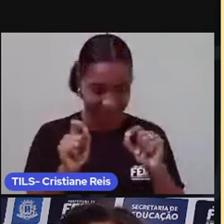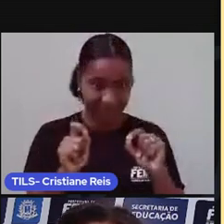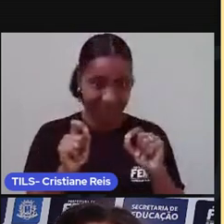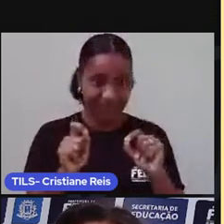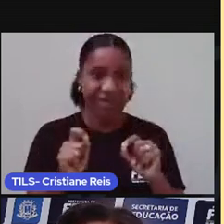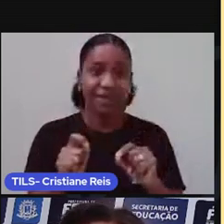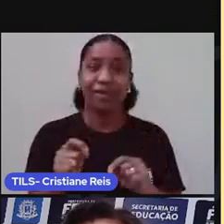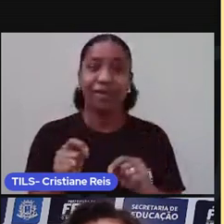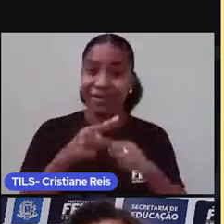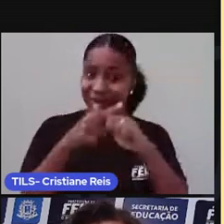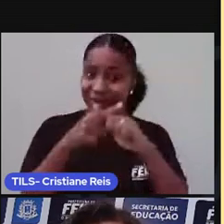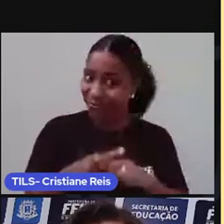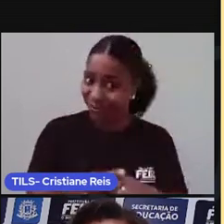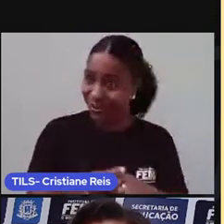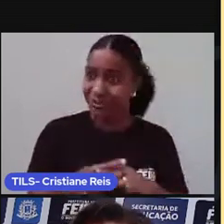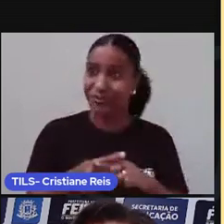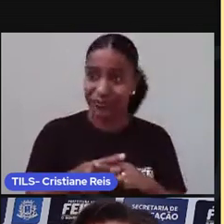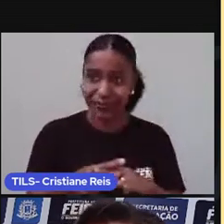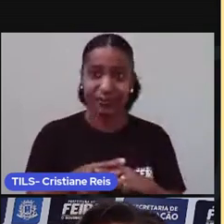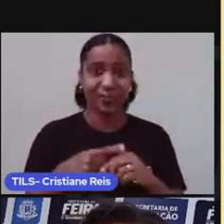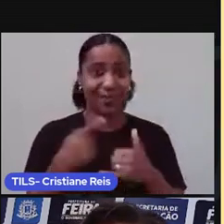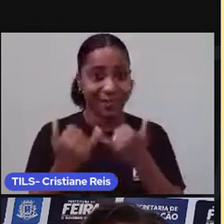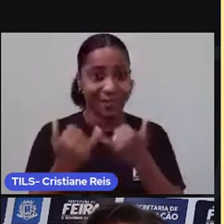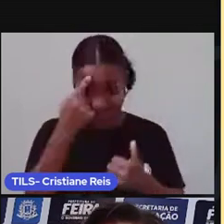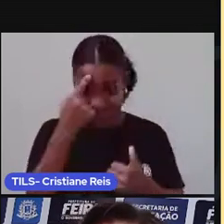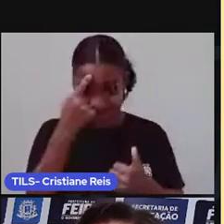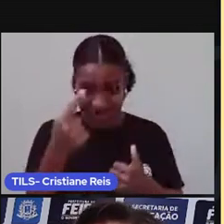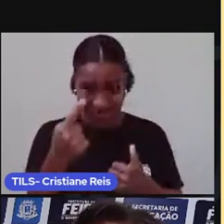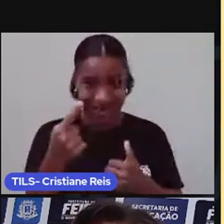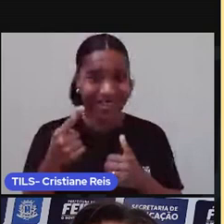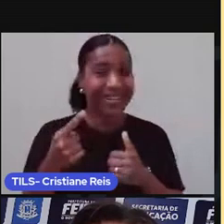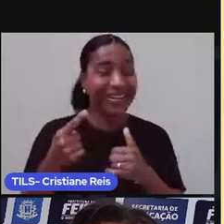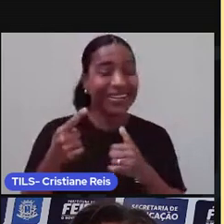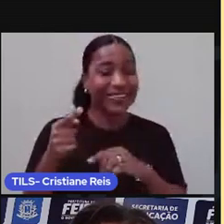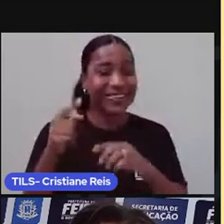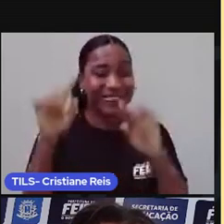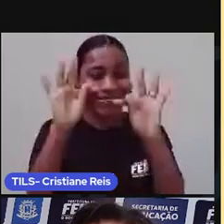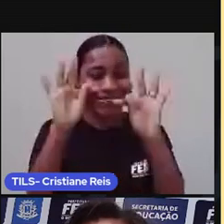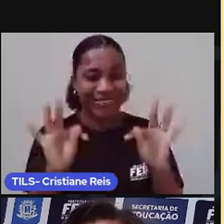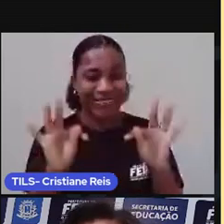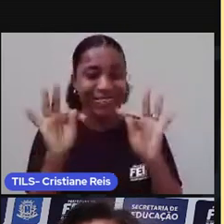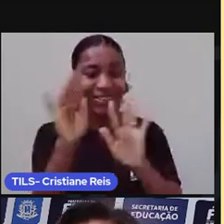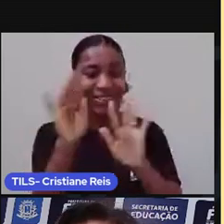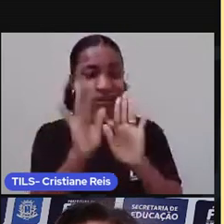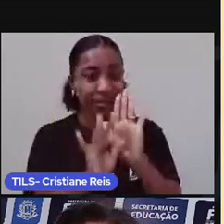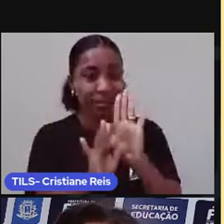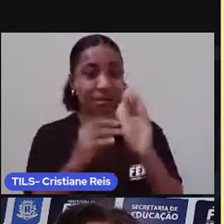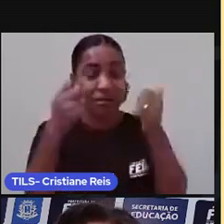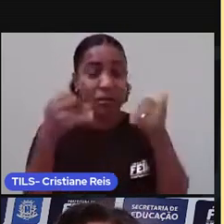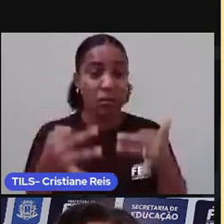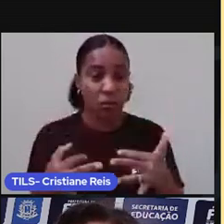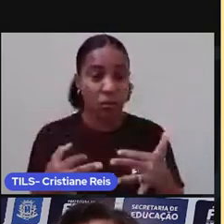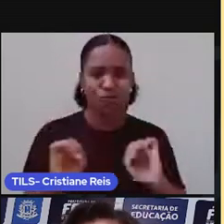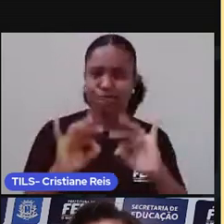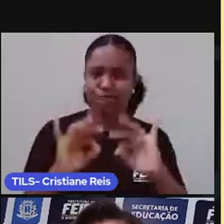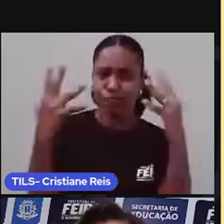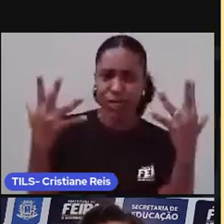desafio. Lembra que no início eu falei desse texto Celebrate Diversity? Celebre a diversidade?